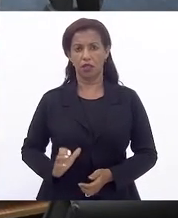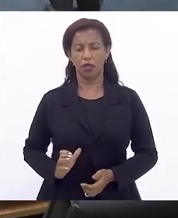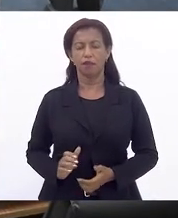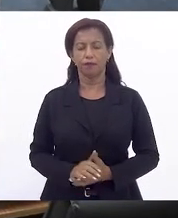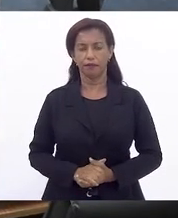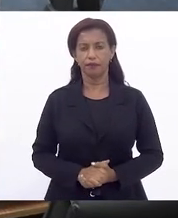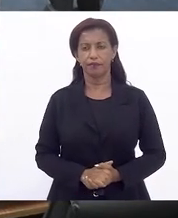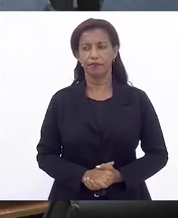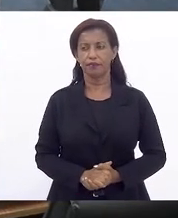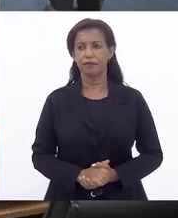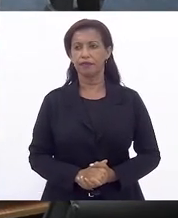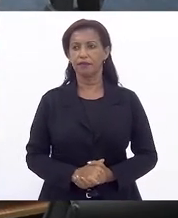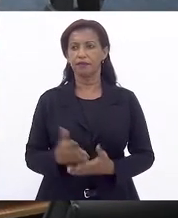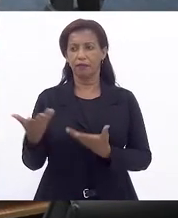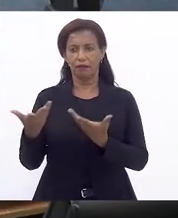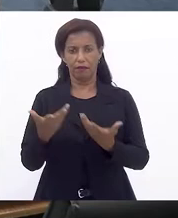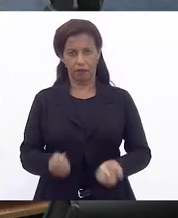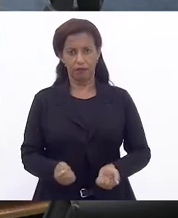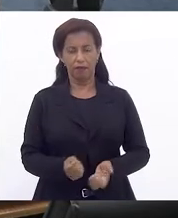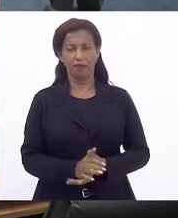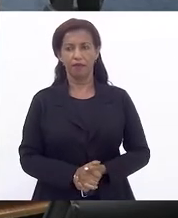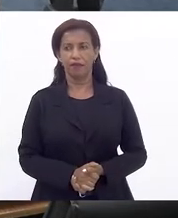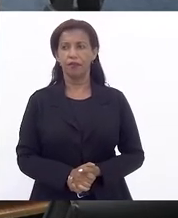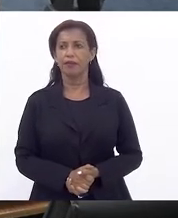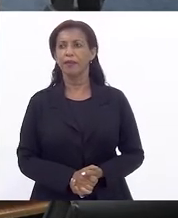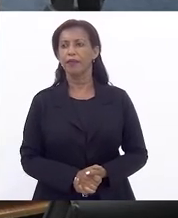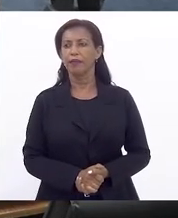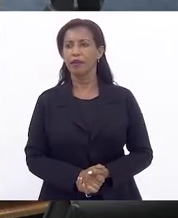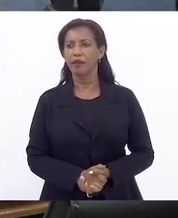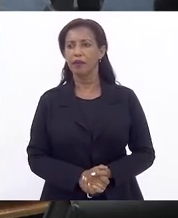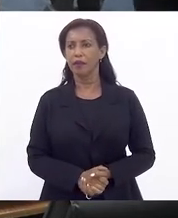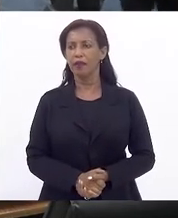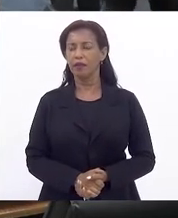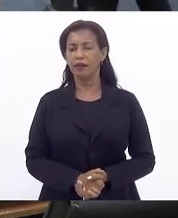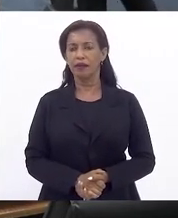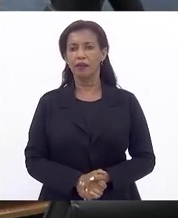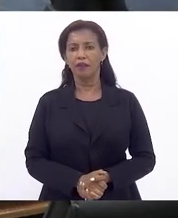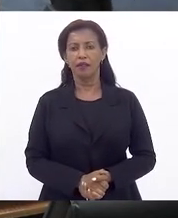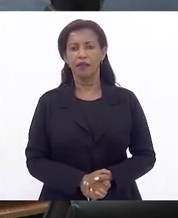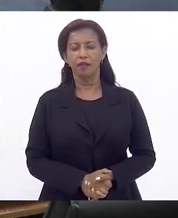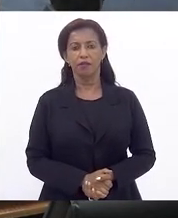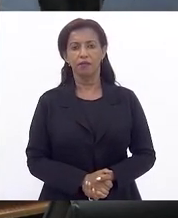Siciliano. Está bem, concedido a vossa silência. Obrigado. 746, muito obrigado.